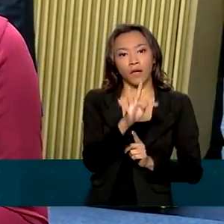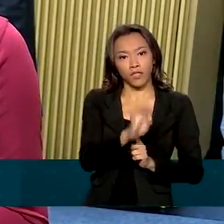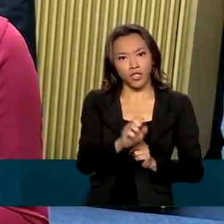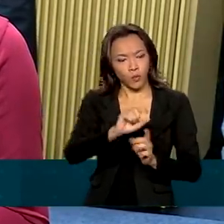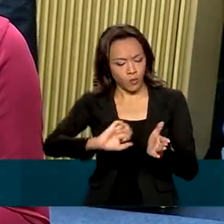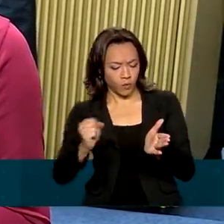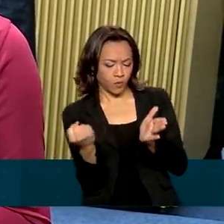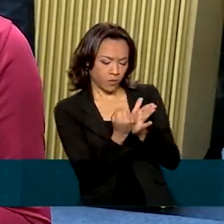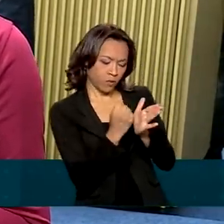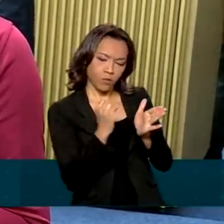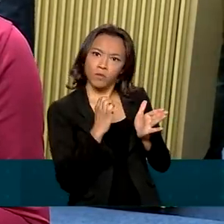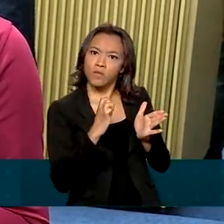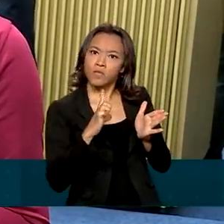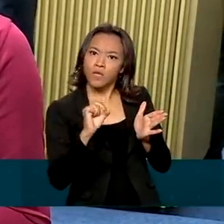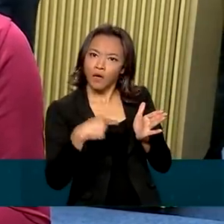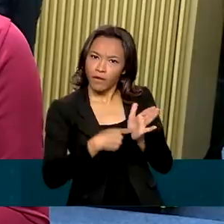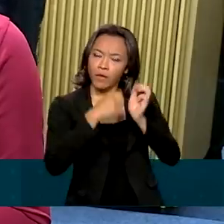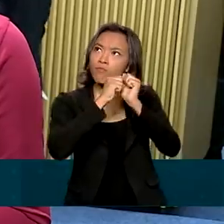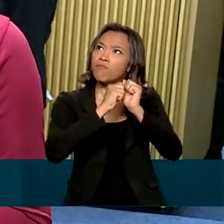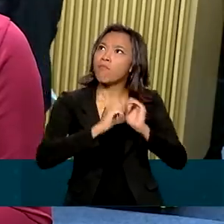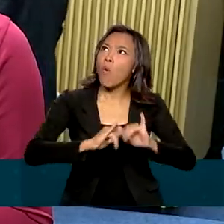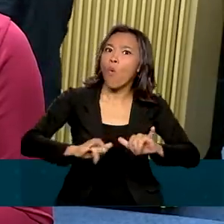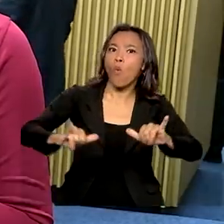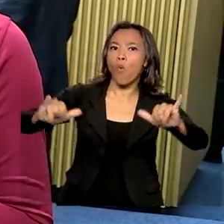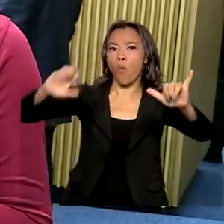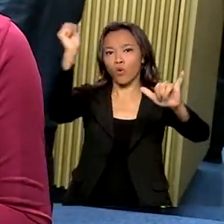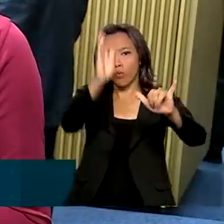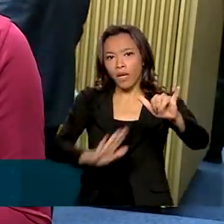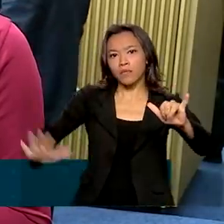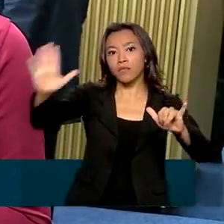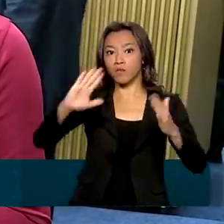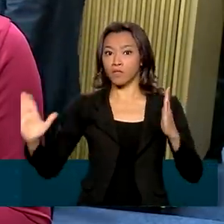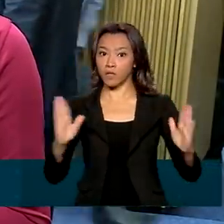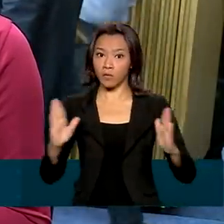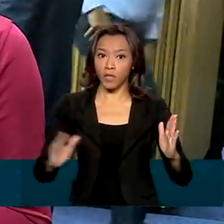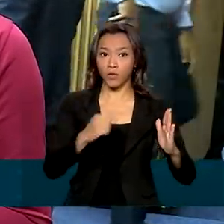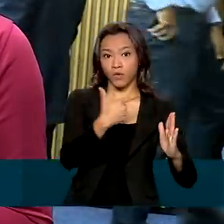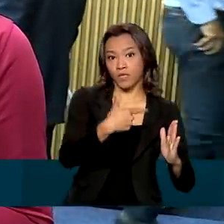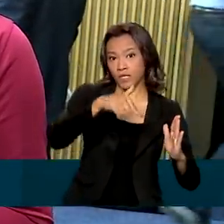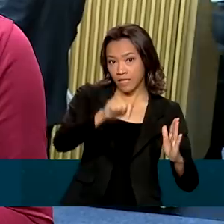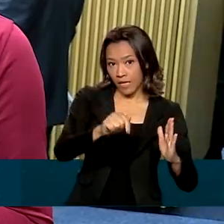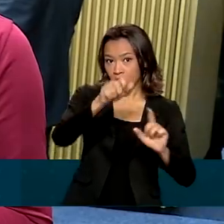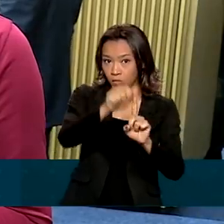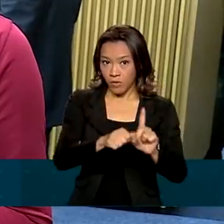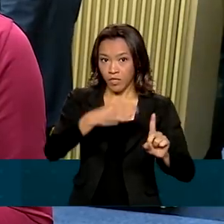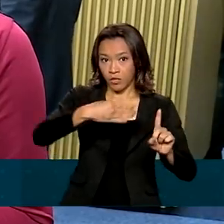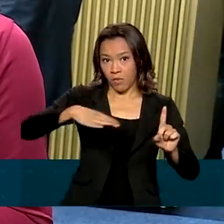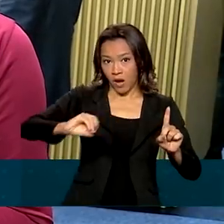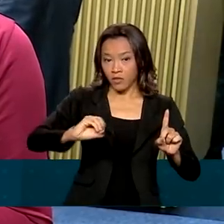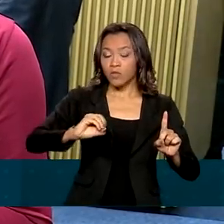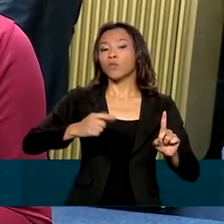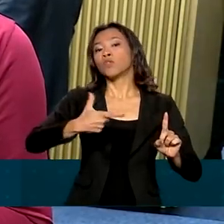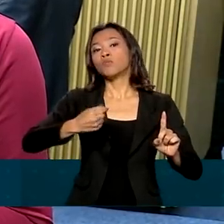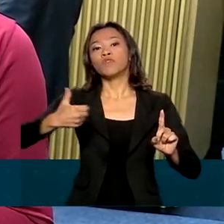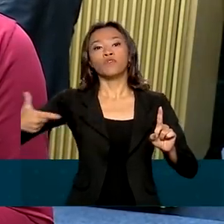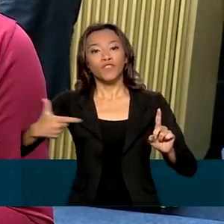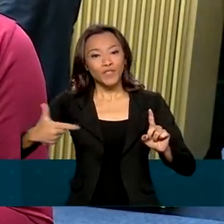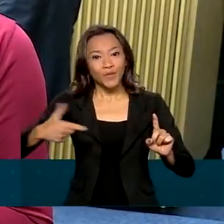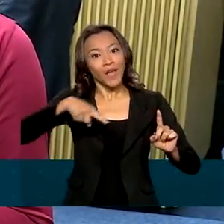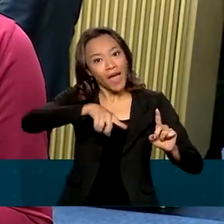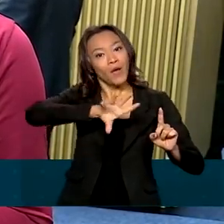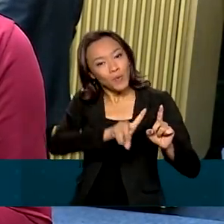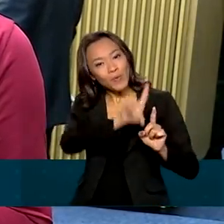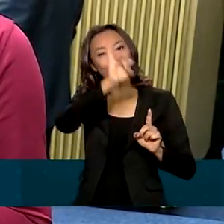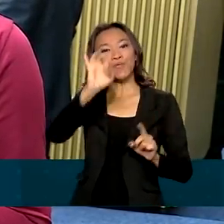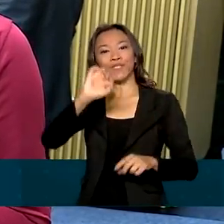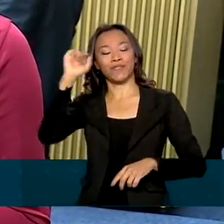premiação que terá abrangência nacional e será realizada no dia 27 de março de 2022, data em que se comemora